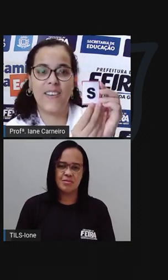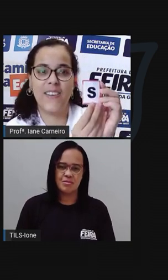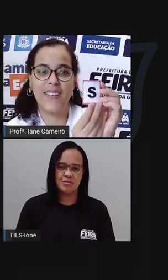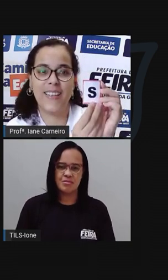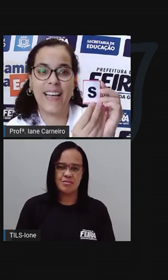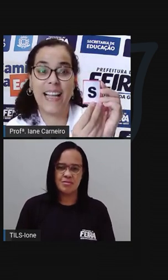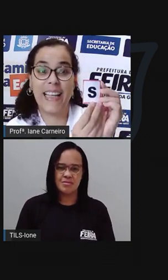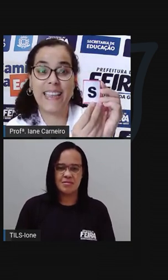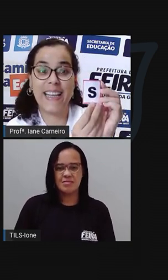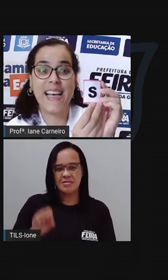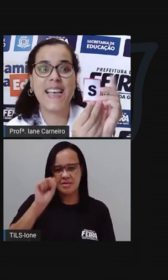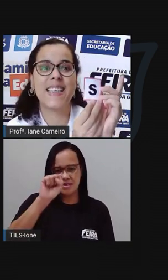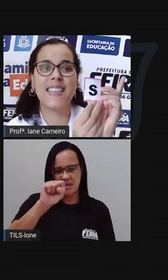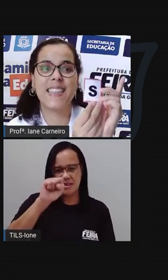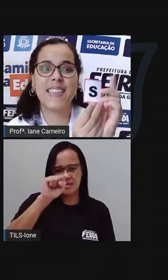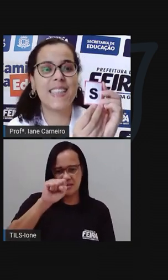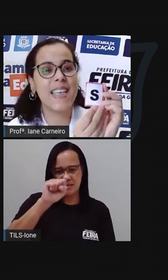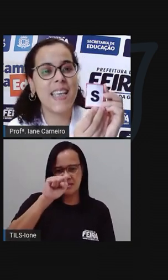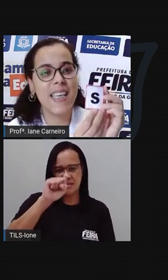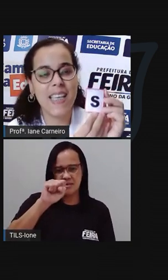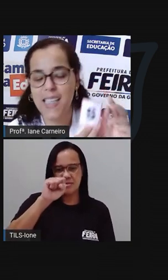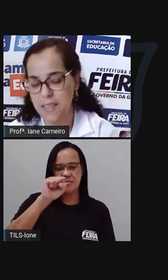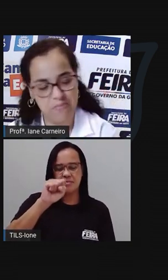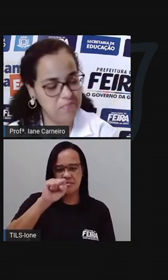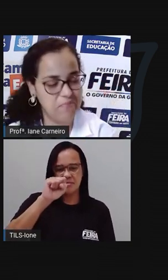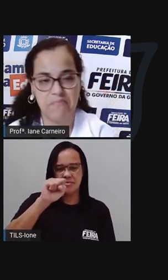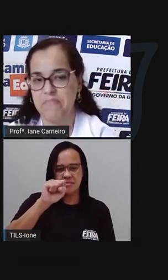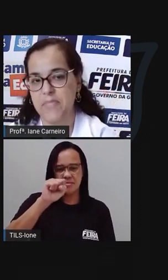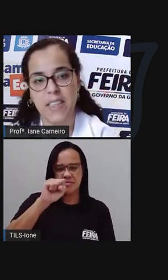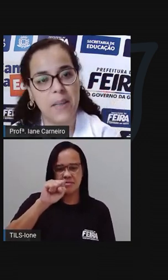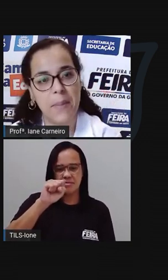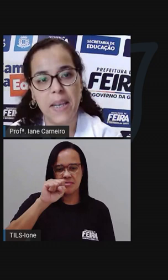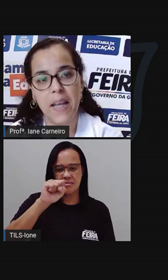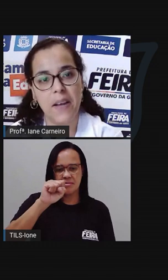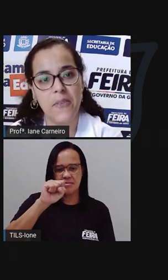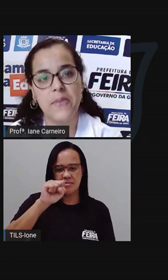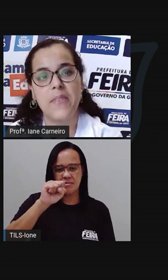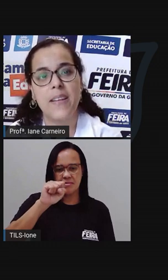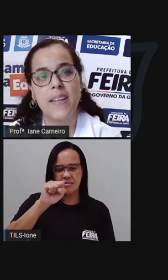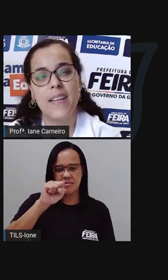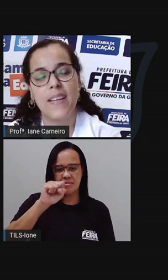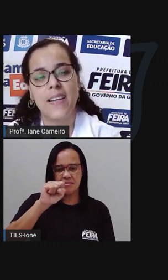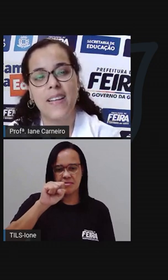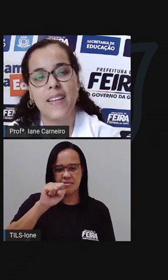Ó, a letra C. Tem também não.